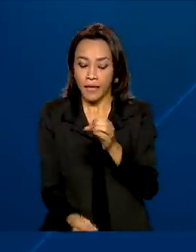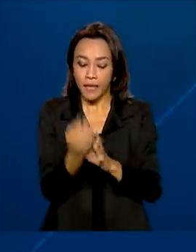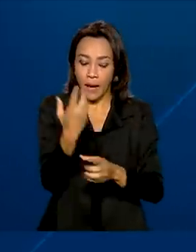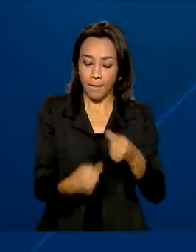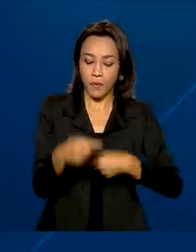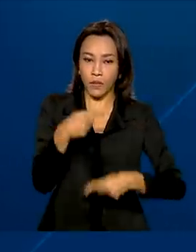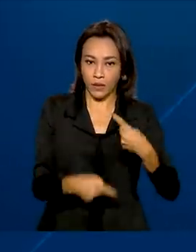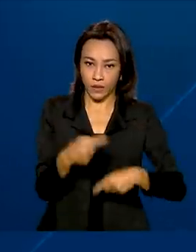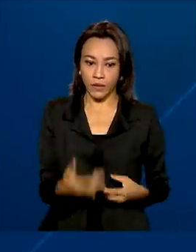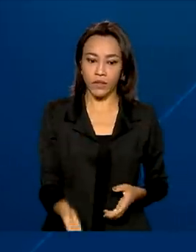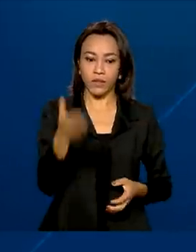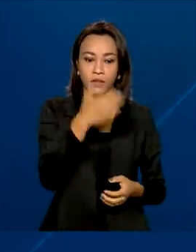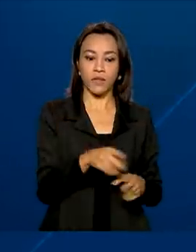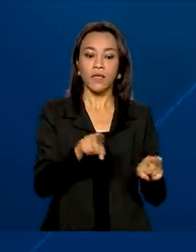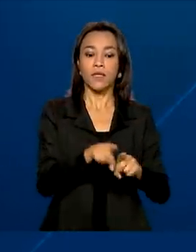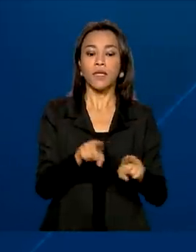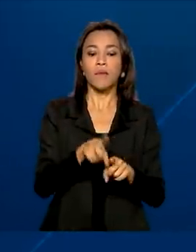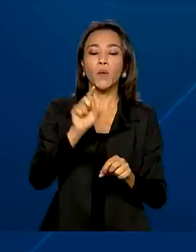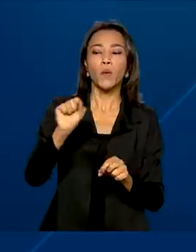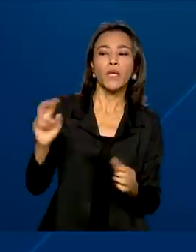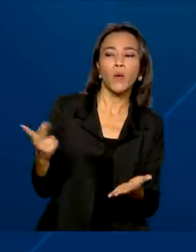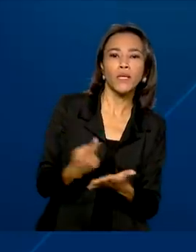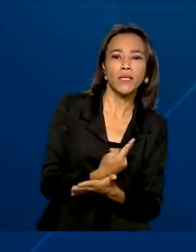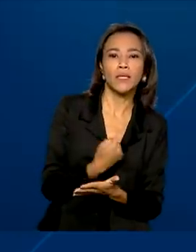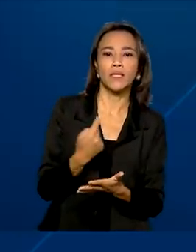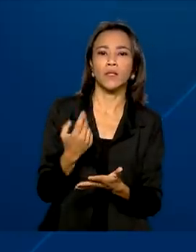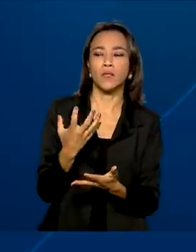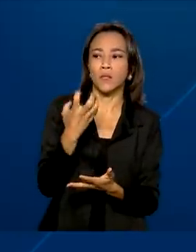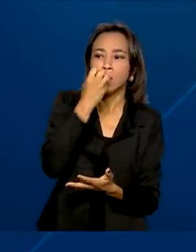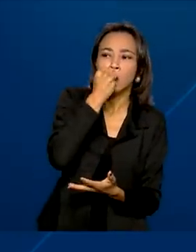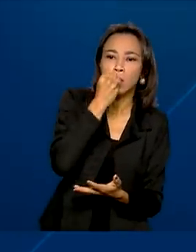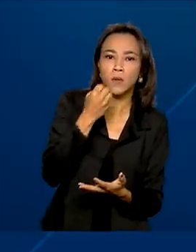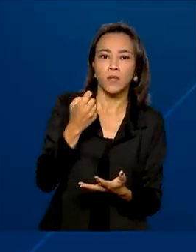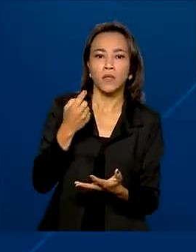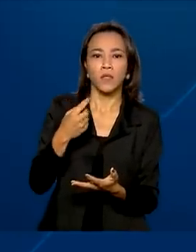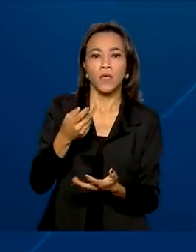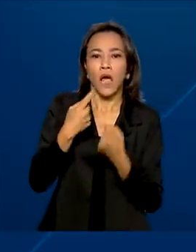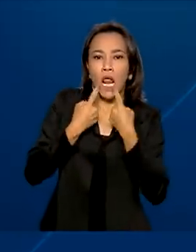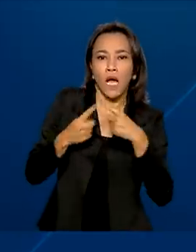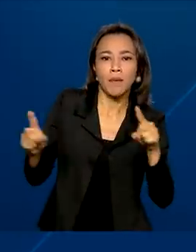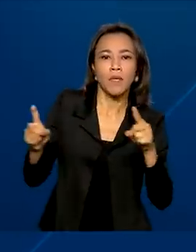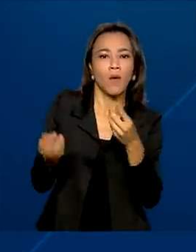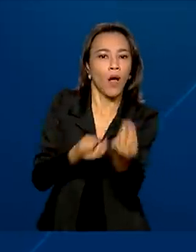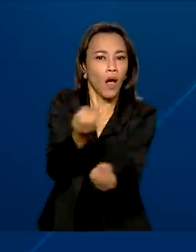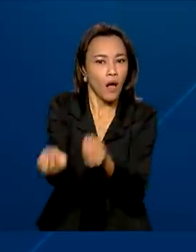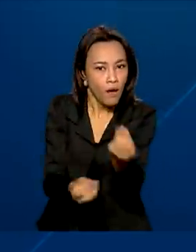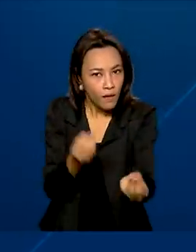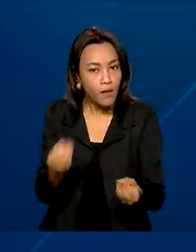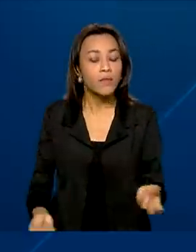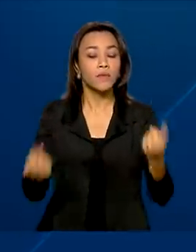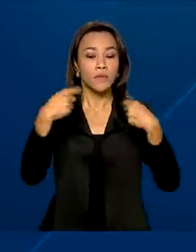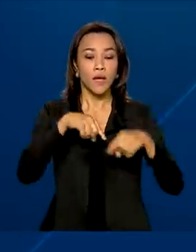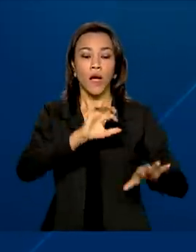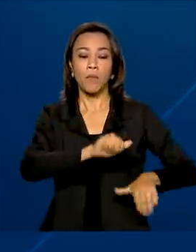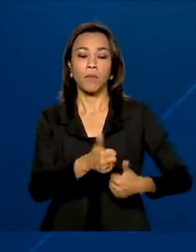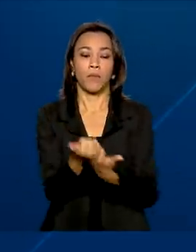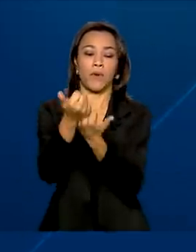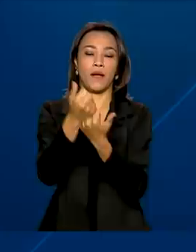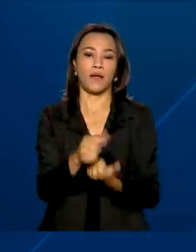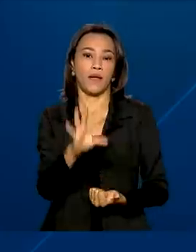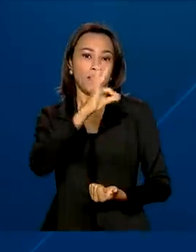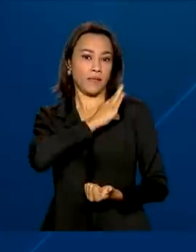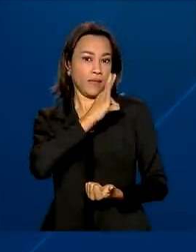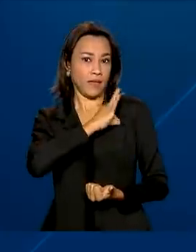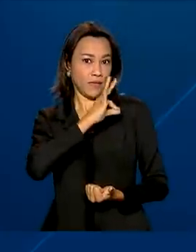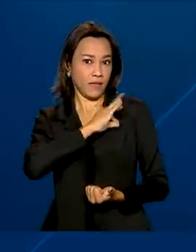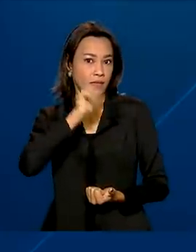verificar as demandas reprimidas com relação a citações e intimações dos agressores, reforçar o atendimento nas delegacias especializadas